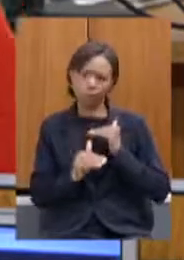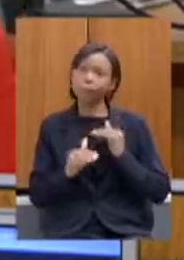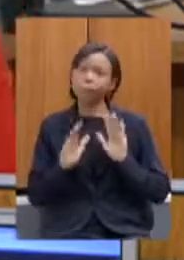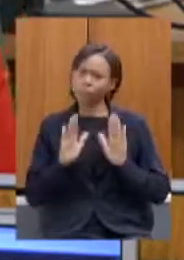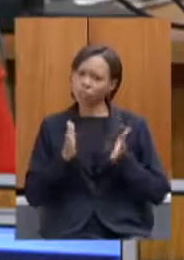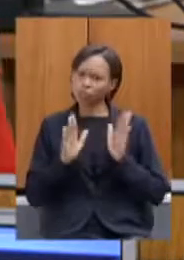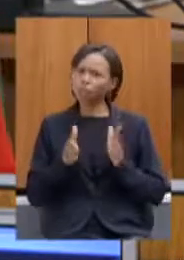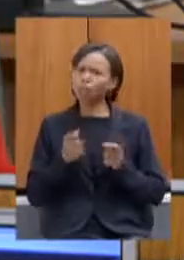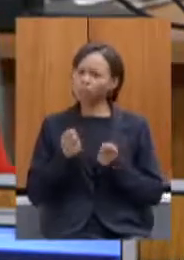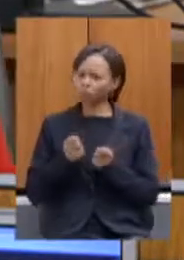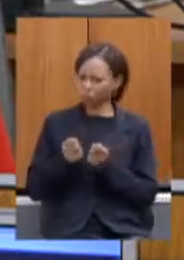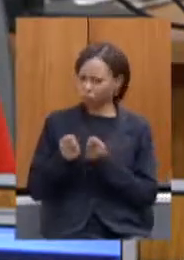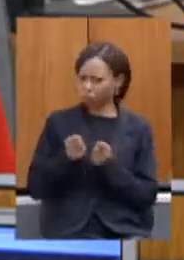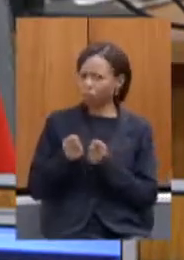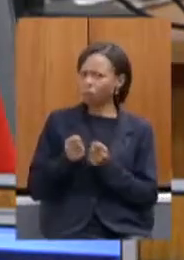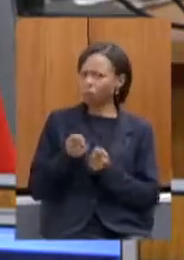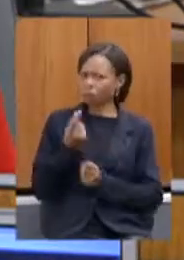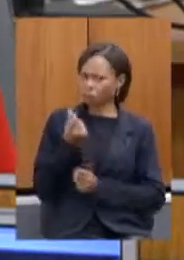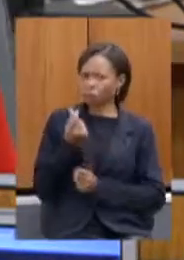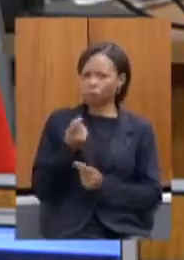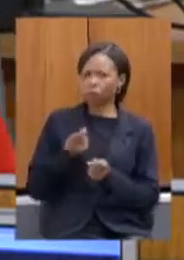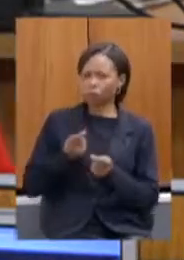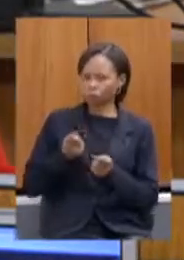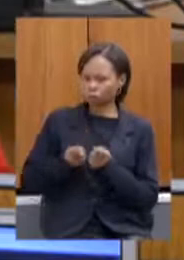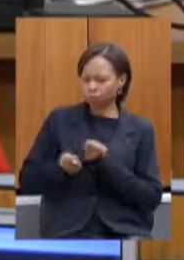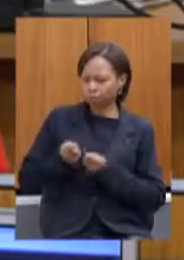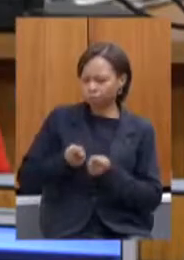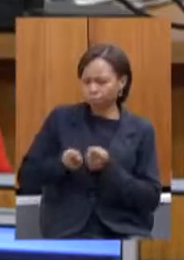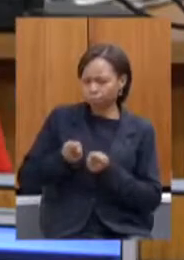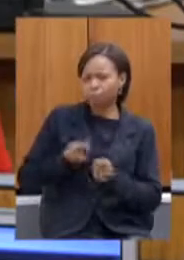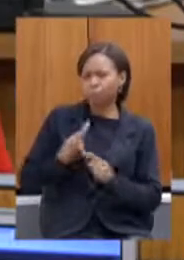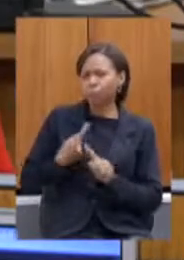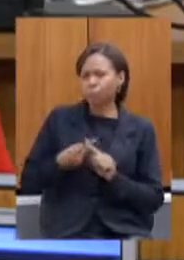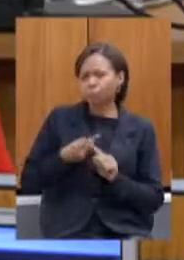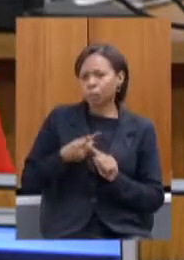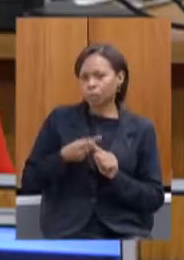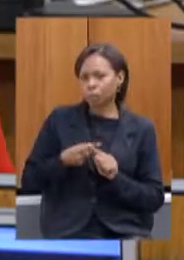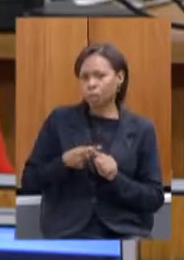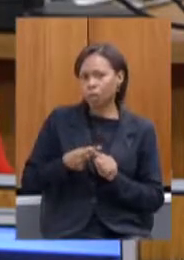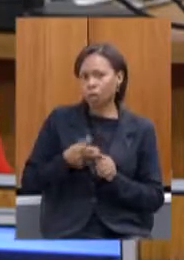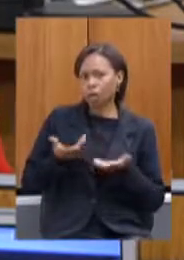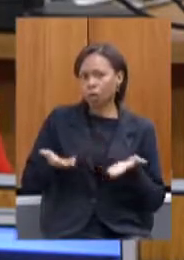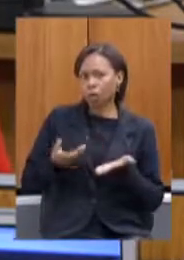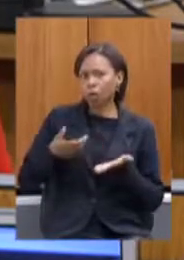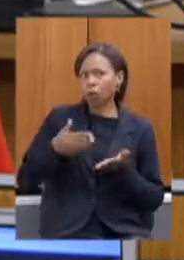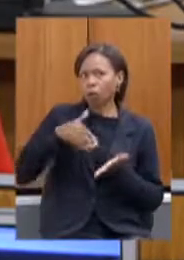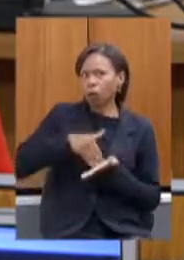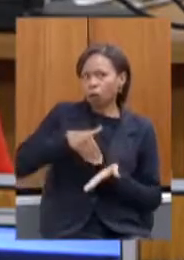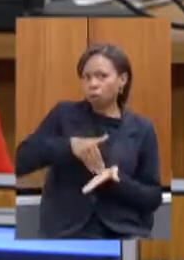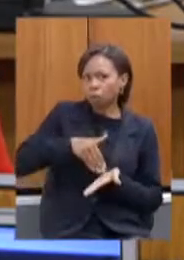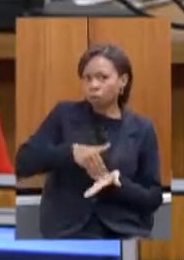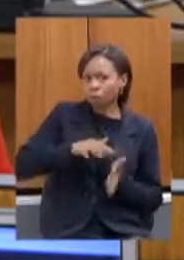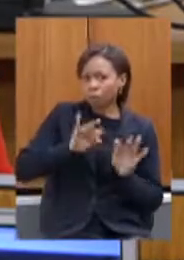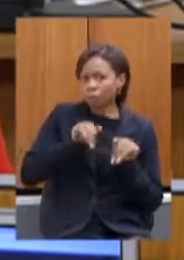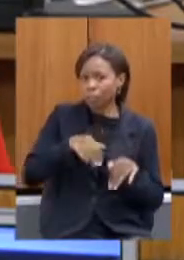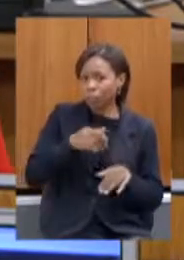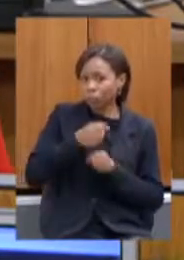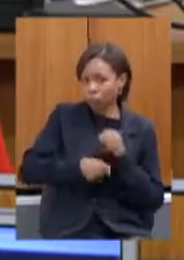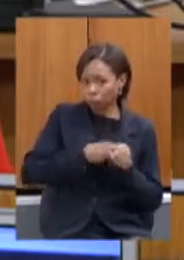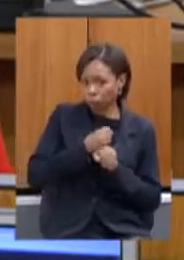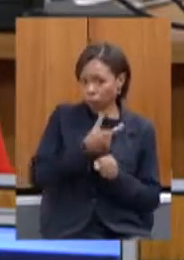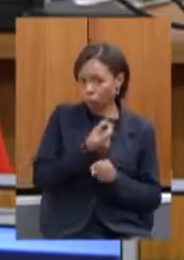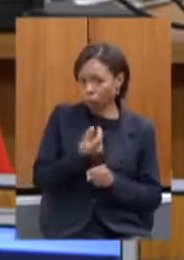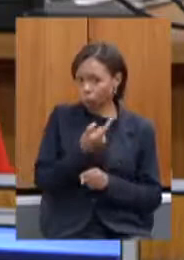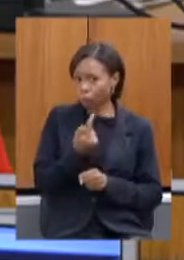contingenciamento de recursos porque nós estamos finalizando o ano de 2020 o governo não investiu 12